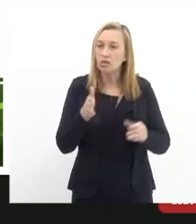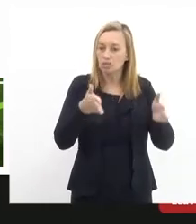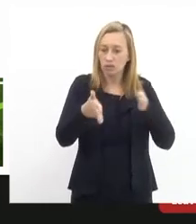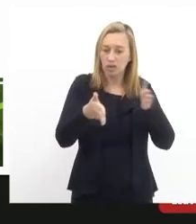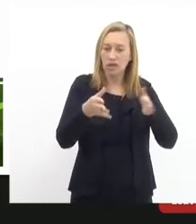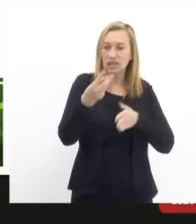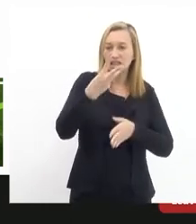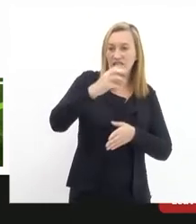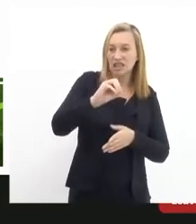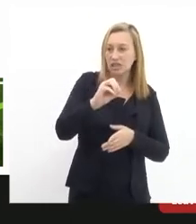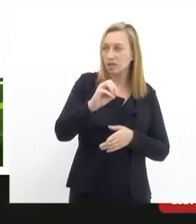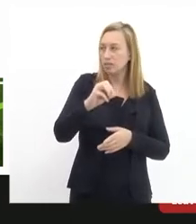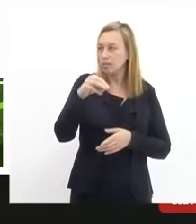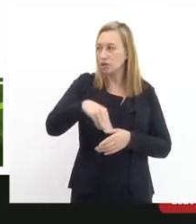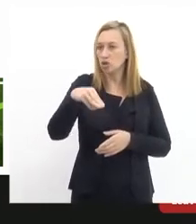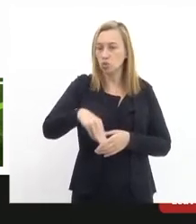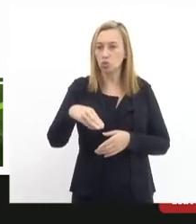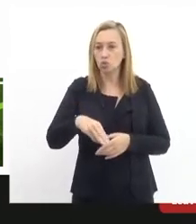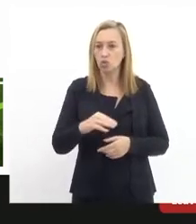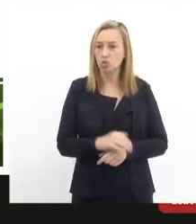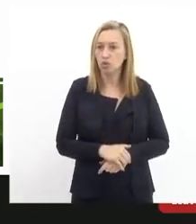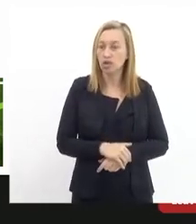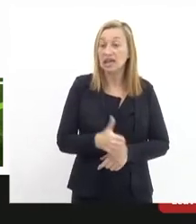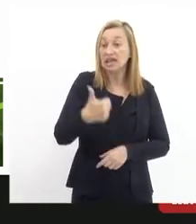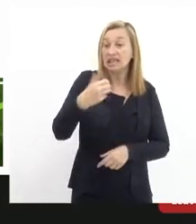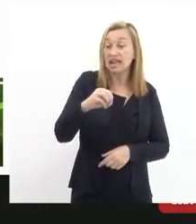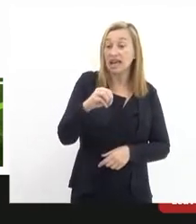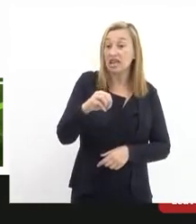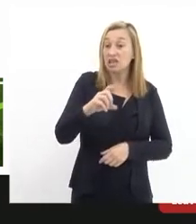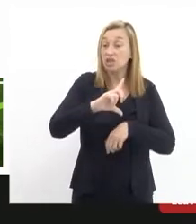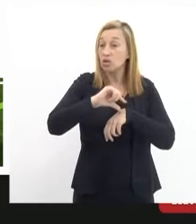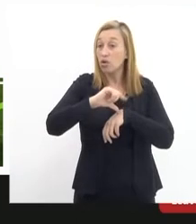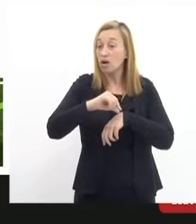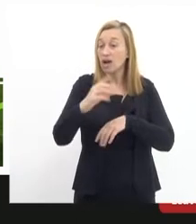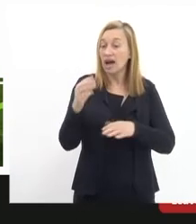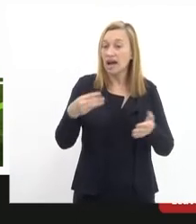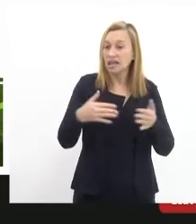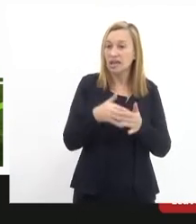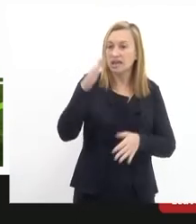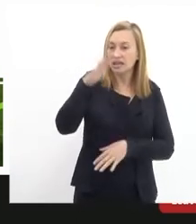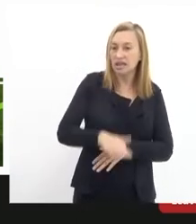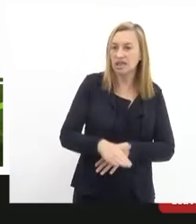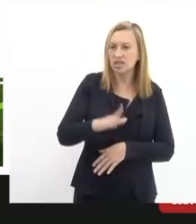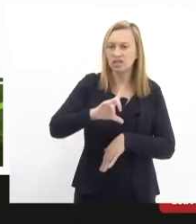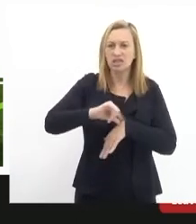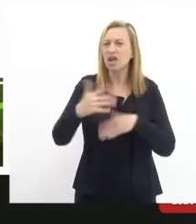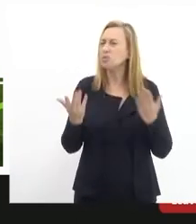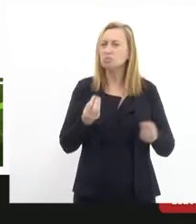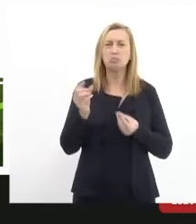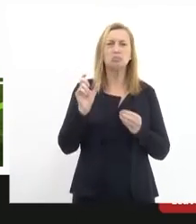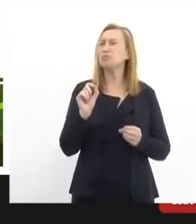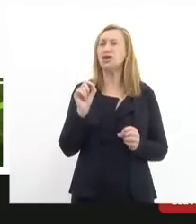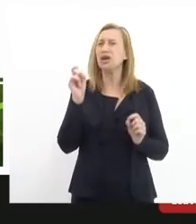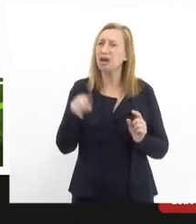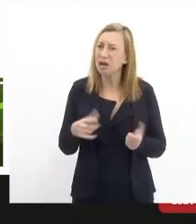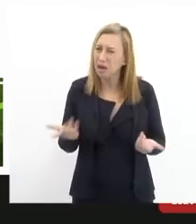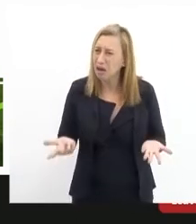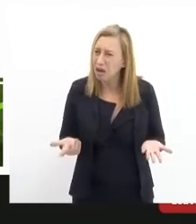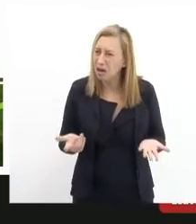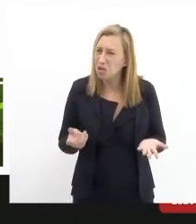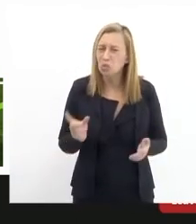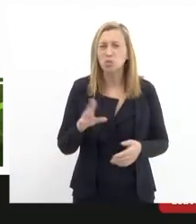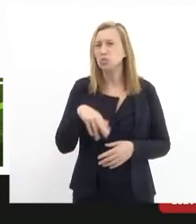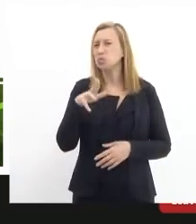30 minutos. Uma jornada de 10 horas às 3 da tarde. O que é isso? Isso pode ser tudo, mas nunca